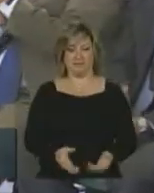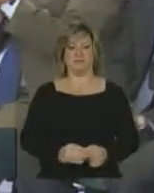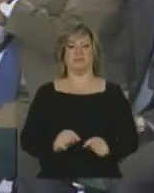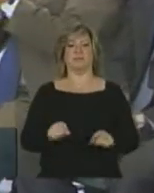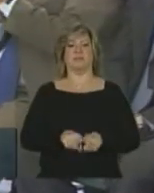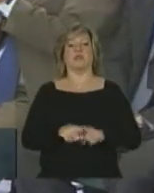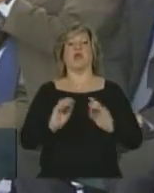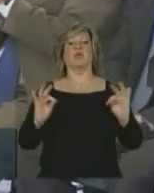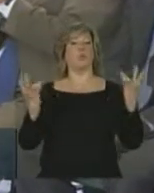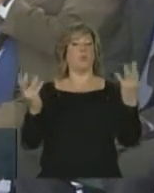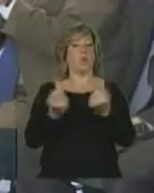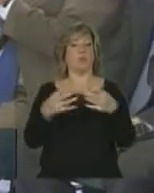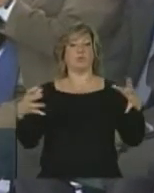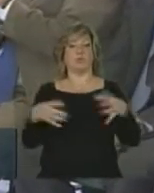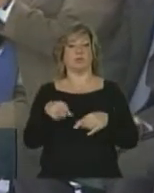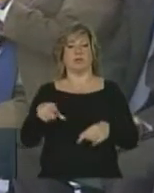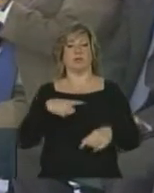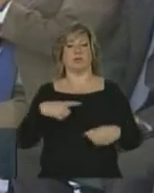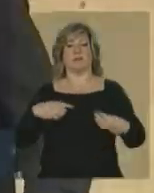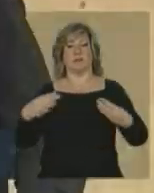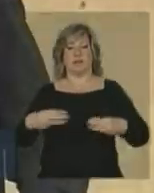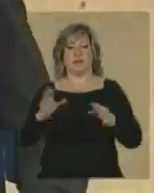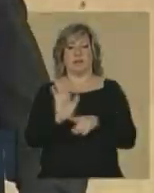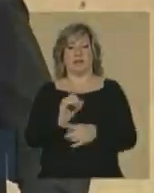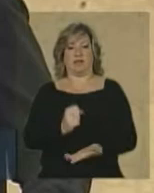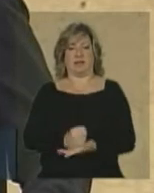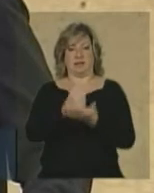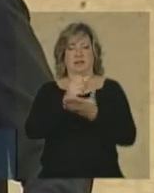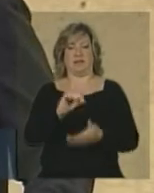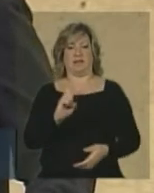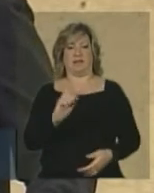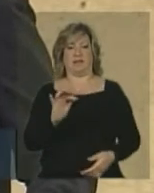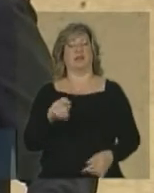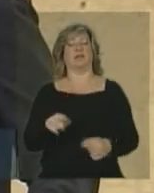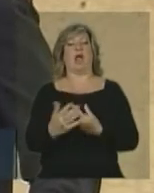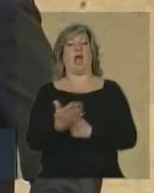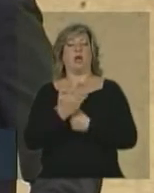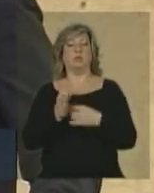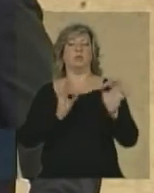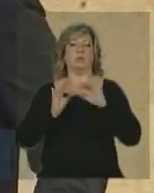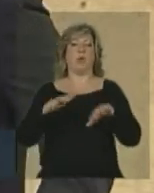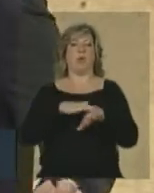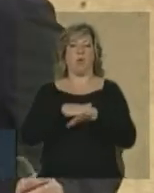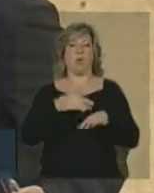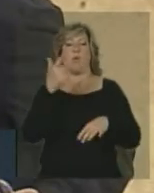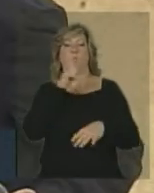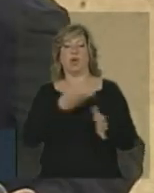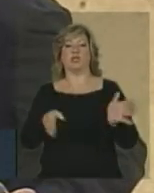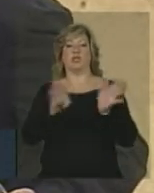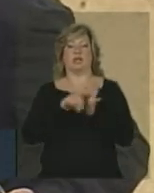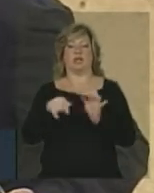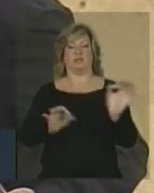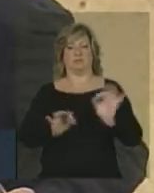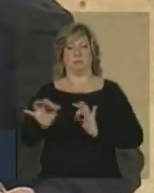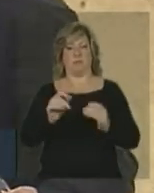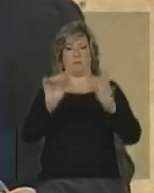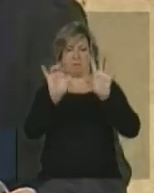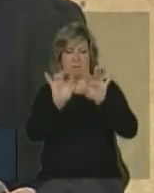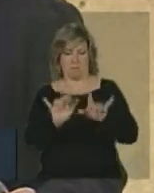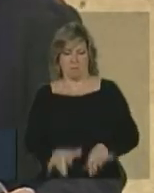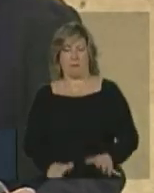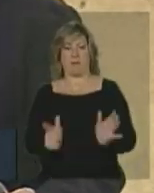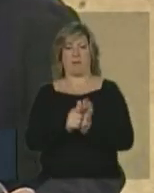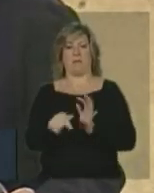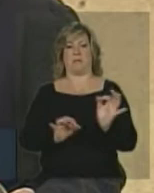e a todos os membros do Ministério da Defesa que conosco dialogaram e nos auxiliaram a chegar a esta formatação exemplar